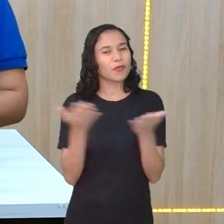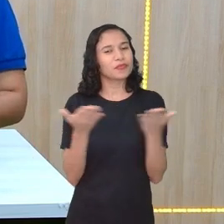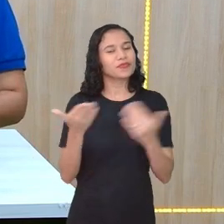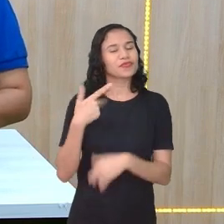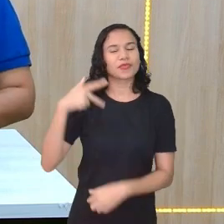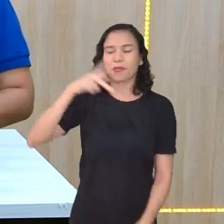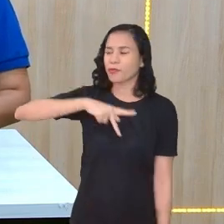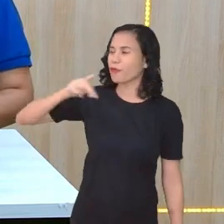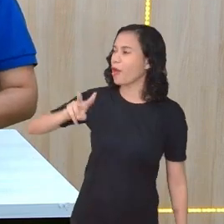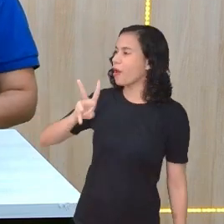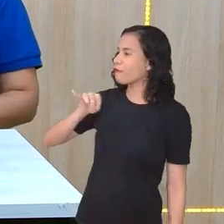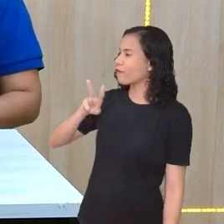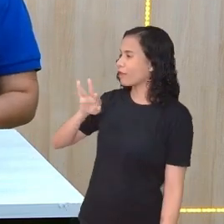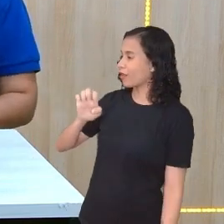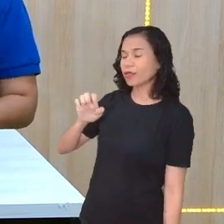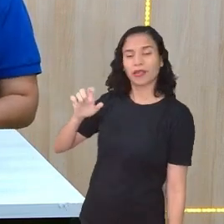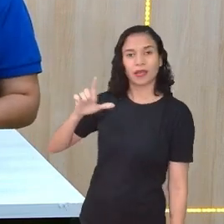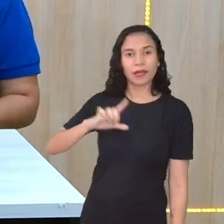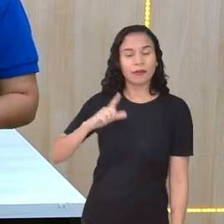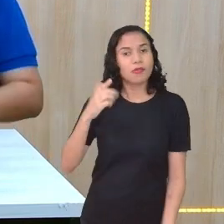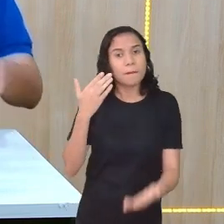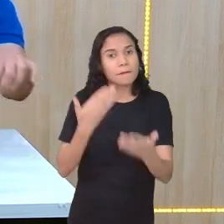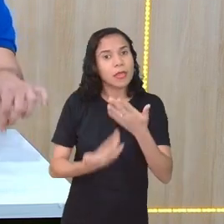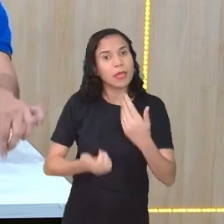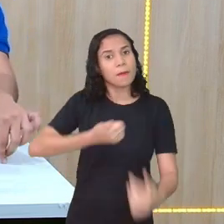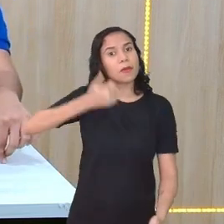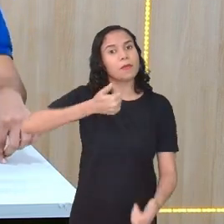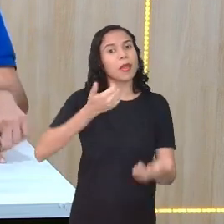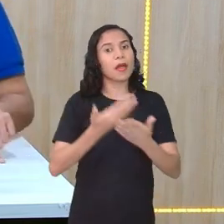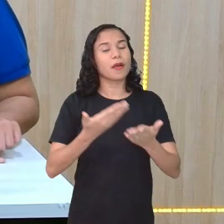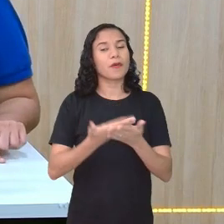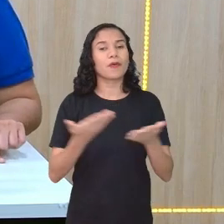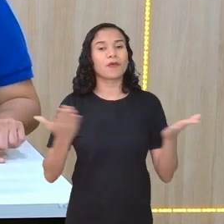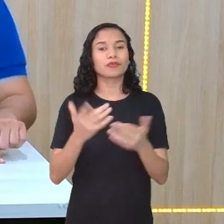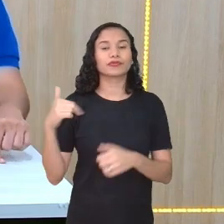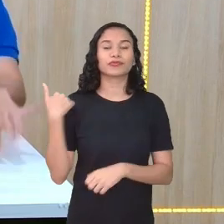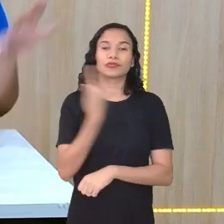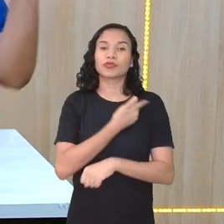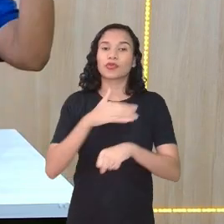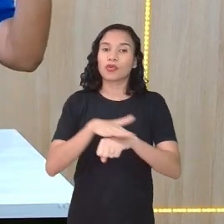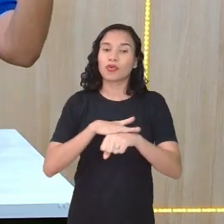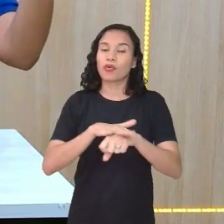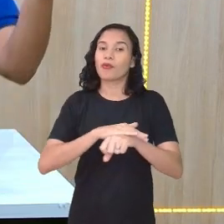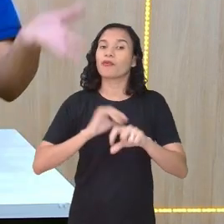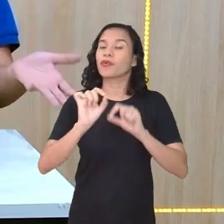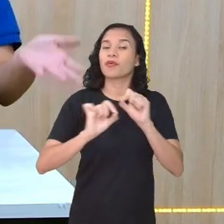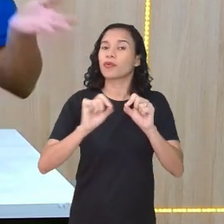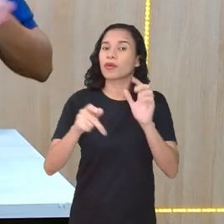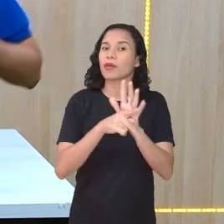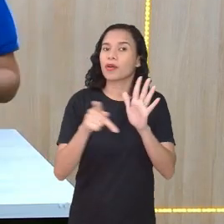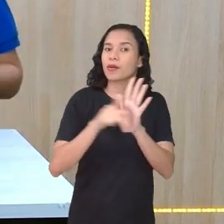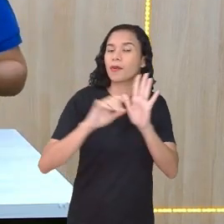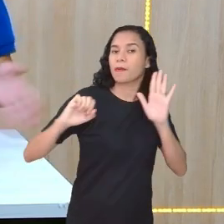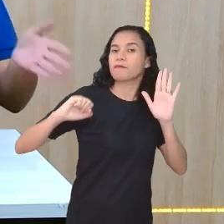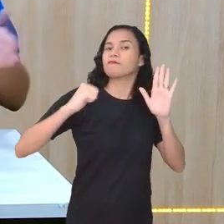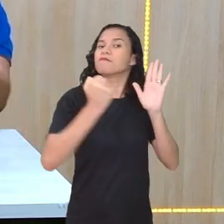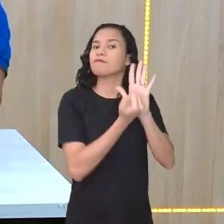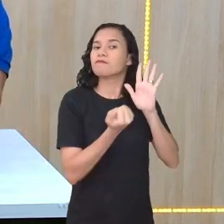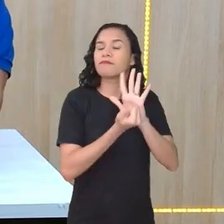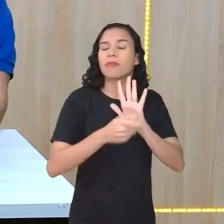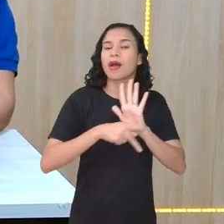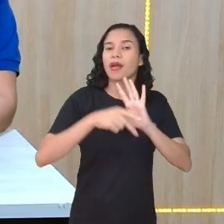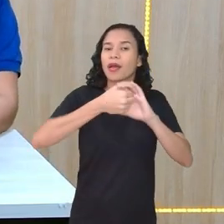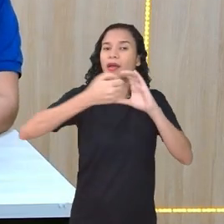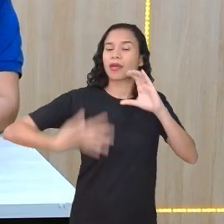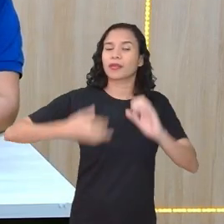professora Vigiani, você não estava na primeira aula. Hoje, a gente vai falar um pouco sobre marcas de oralidade. Por quê? Porque o